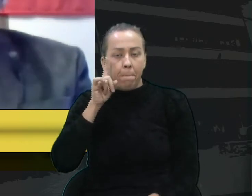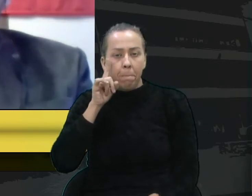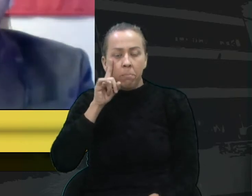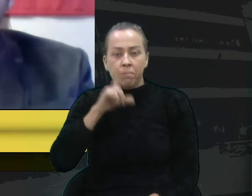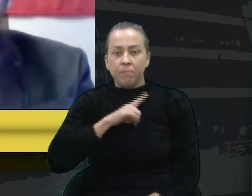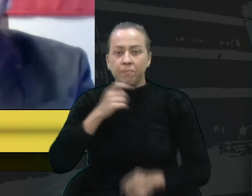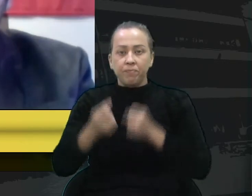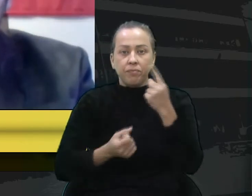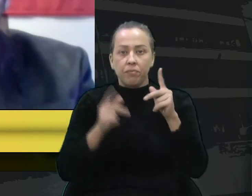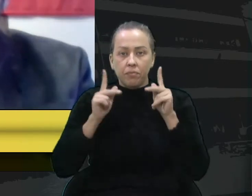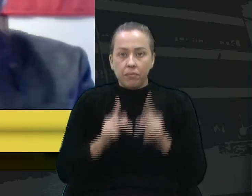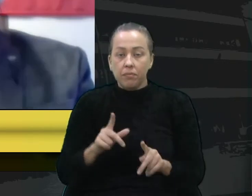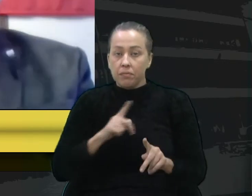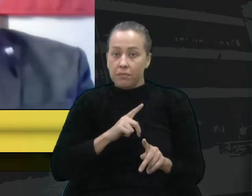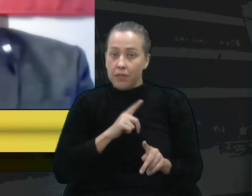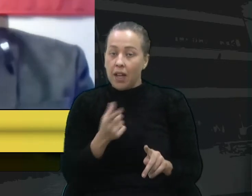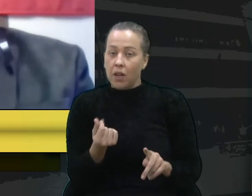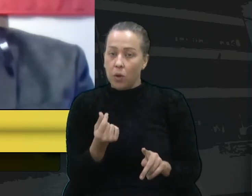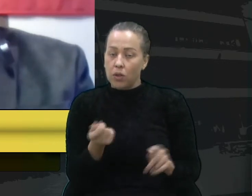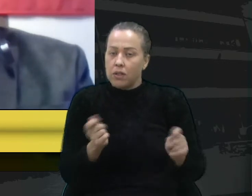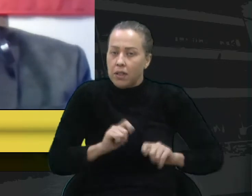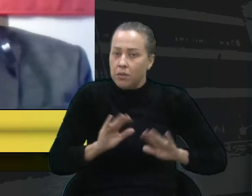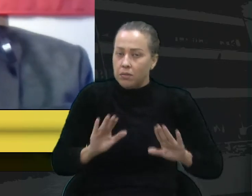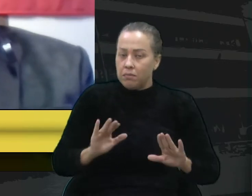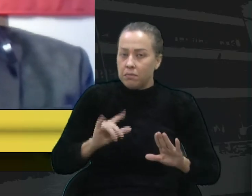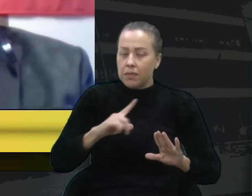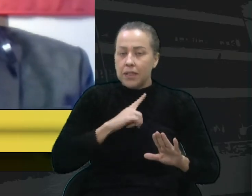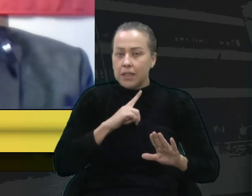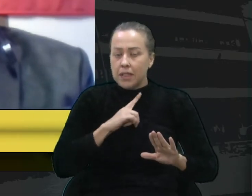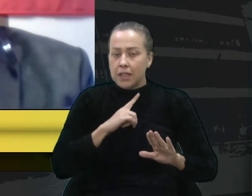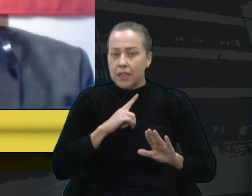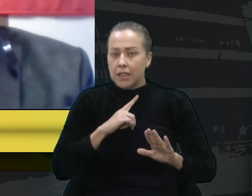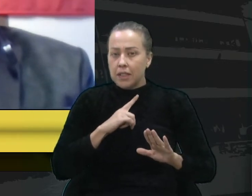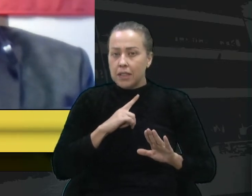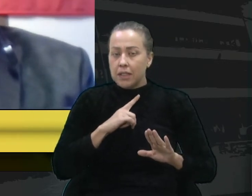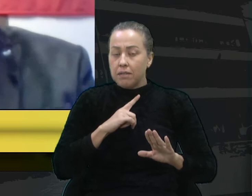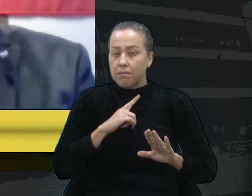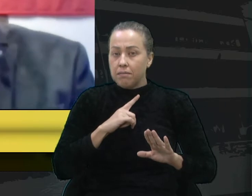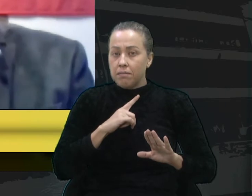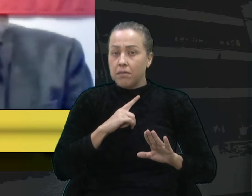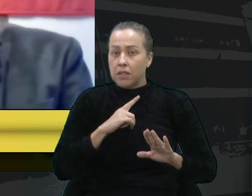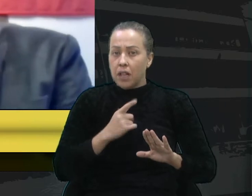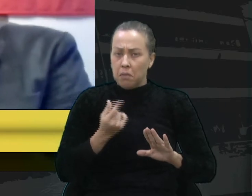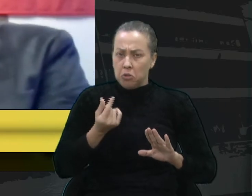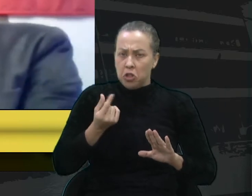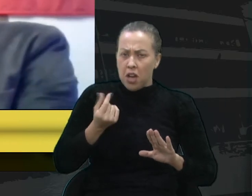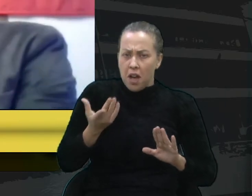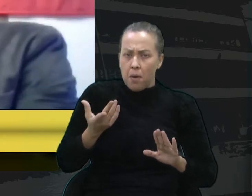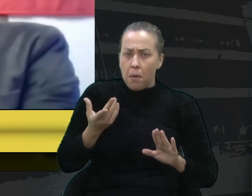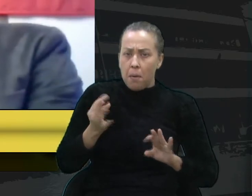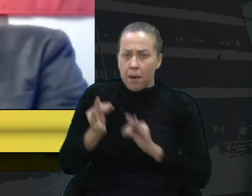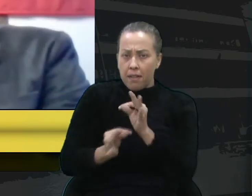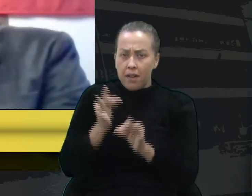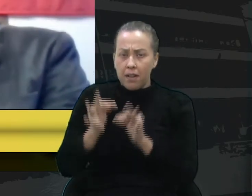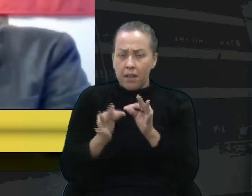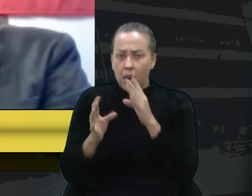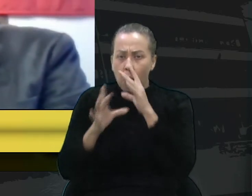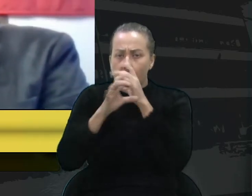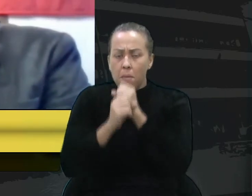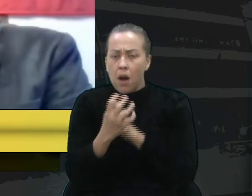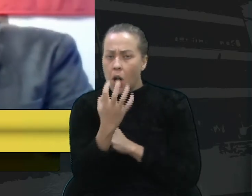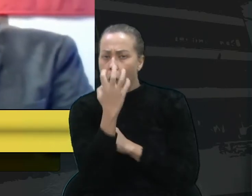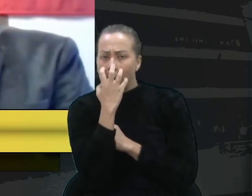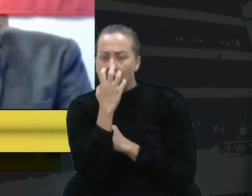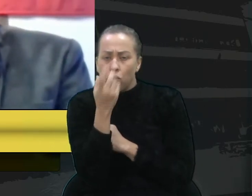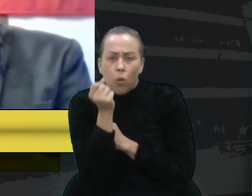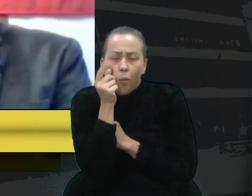tem pessoas que têm condições, que têm poder aquisitivo para tratar um bichinho, um cachorro, um